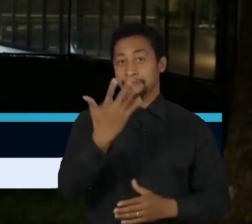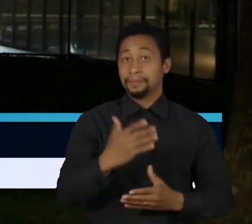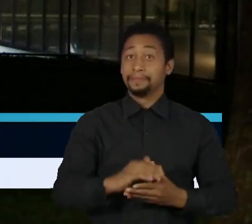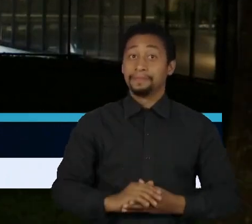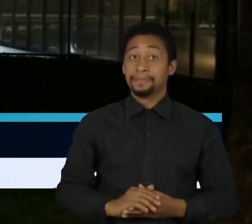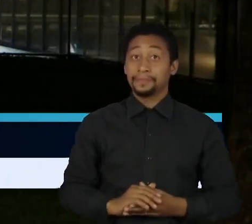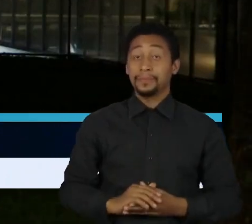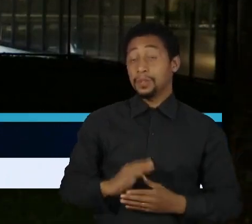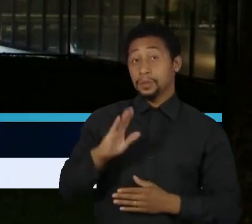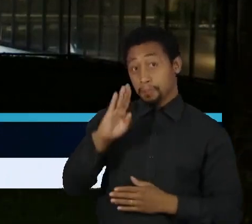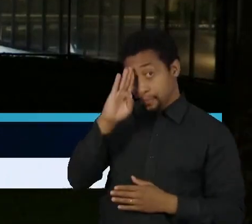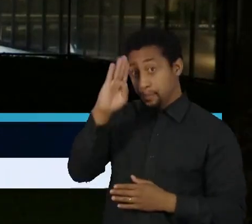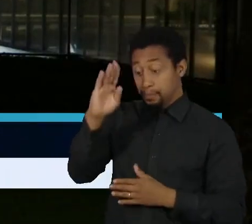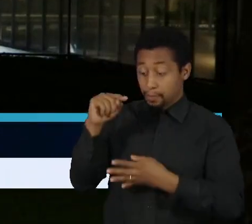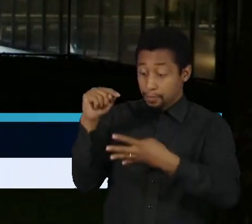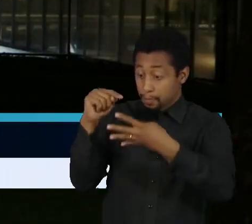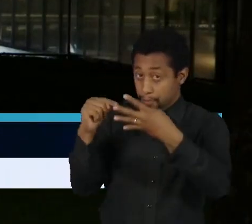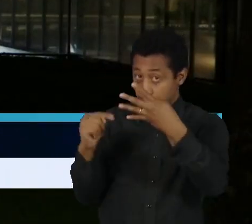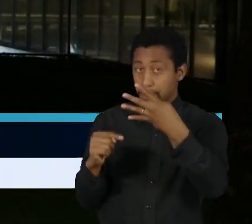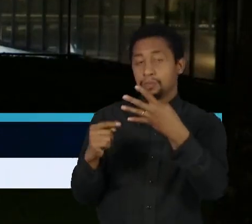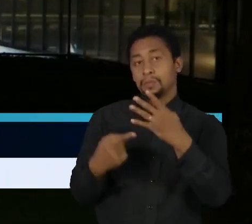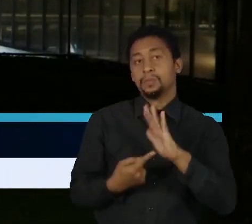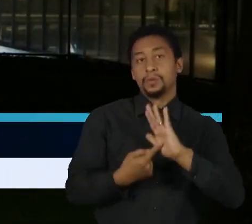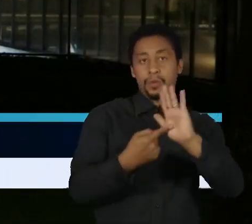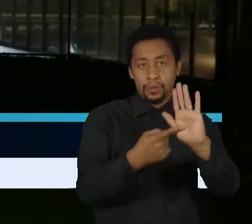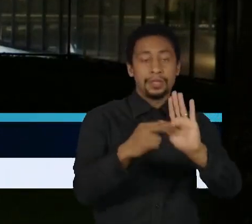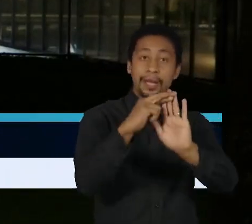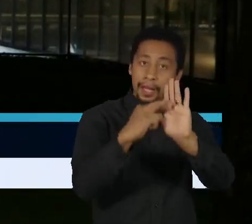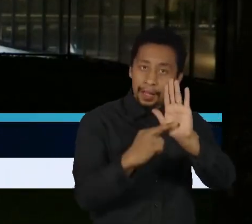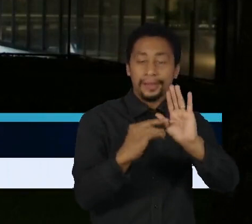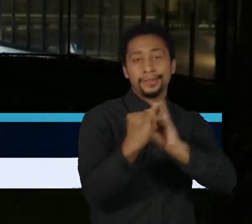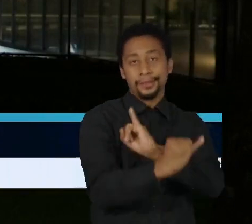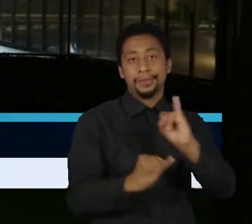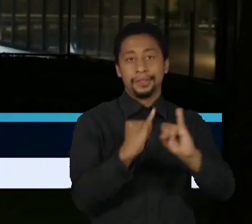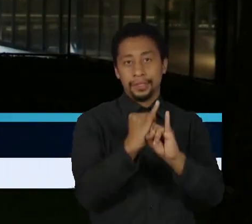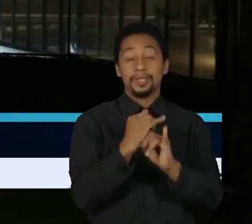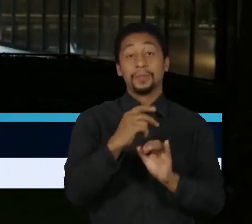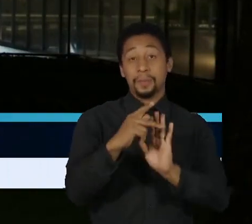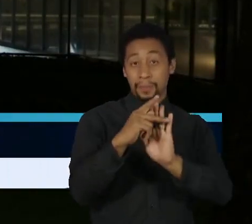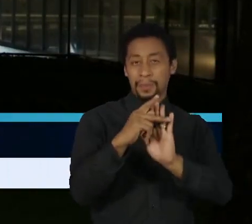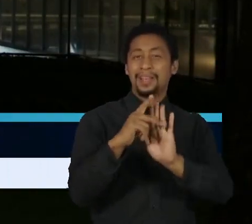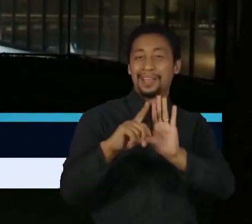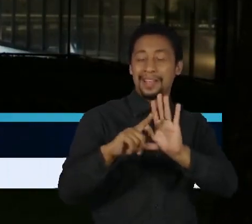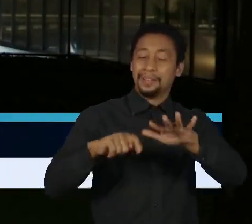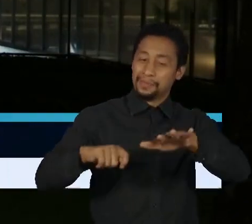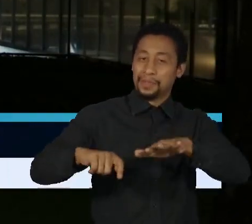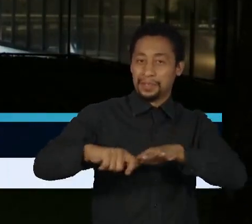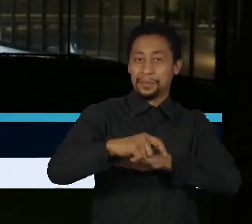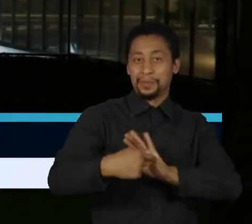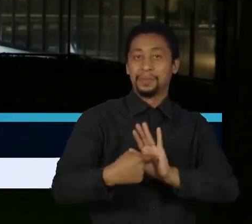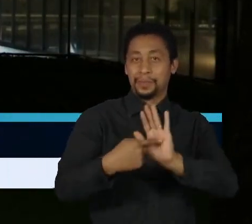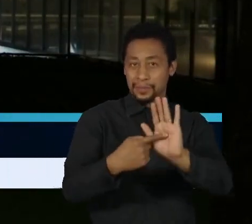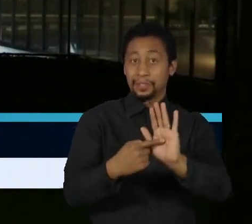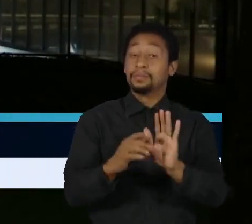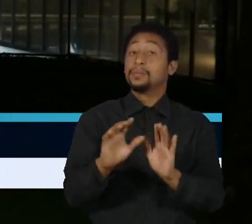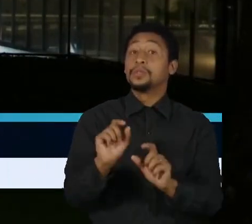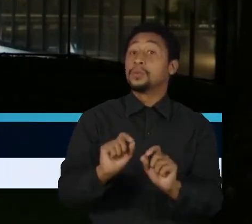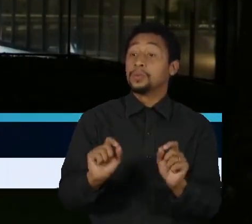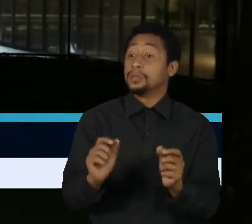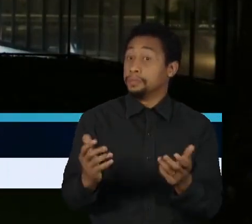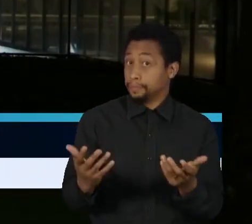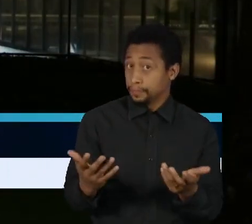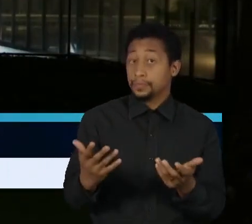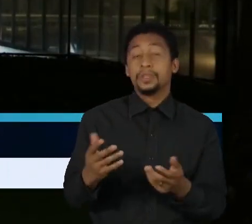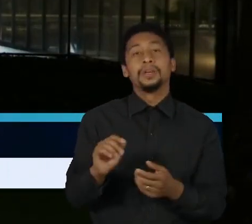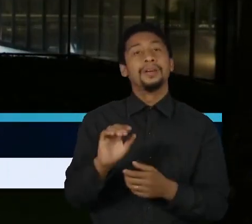pontos principais do projeto de lei que regula as redes sociais, o chamado PL das fake news. Com isso, a justiça